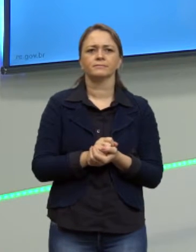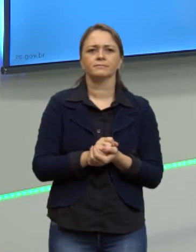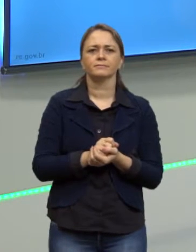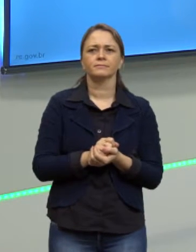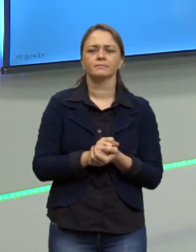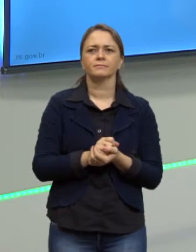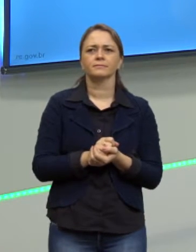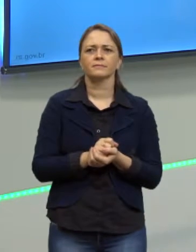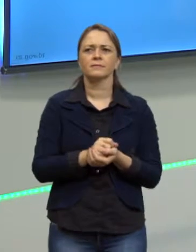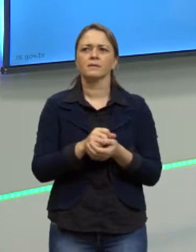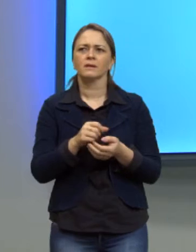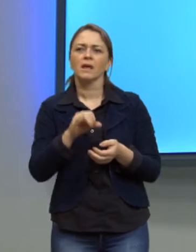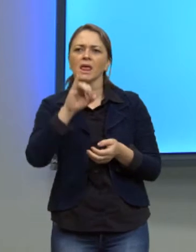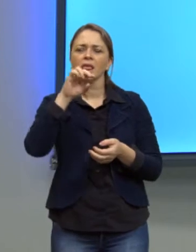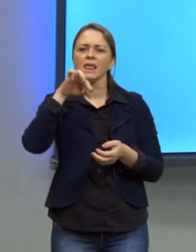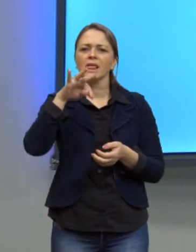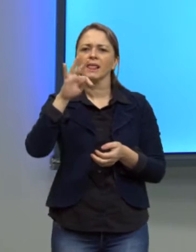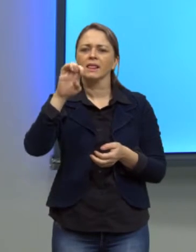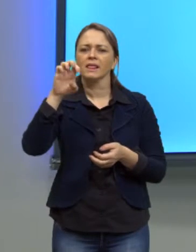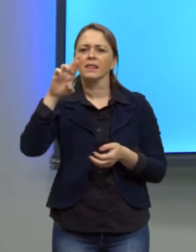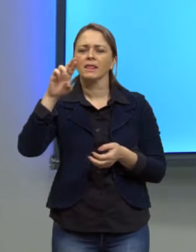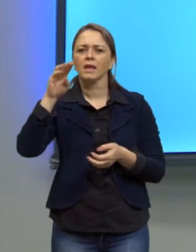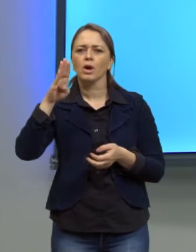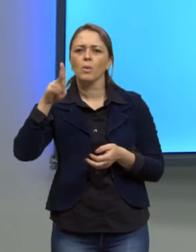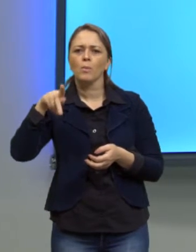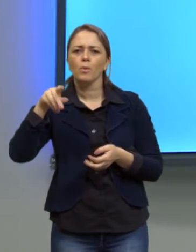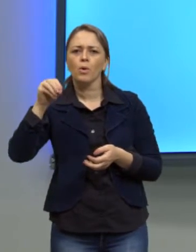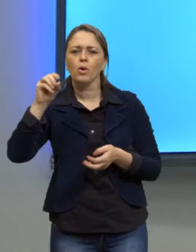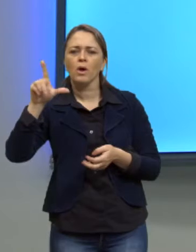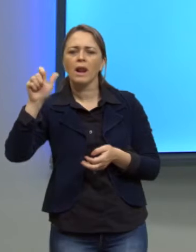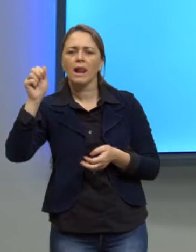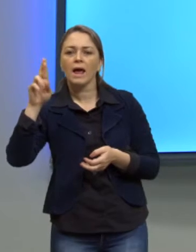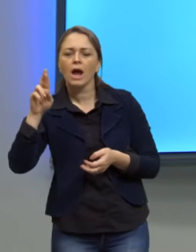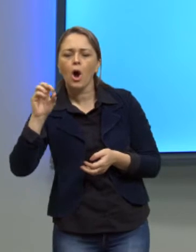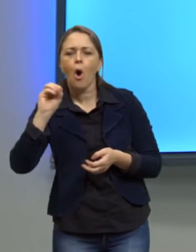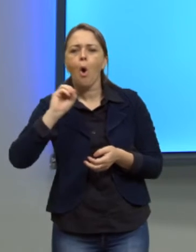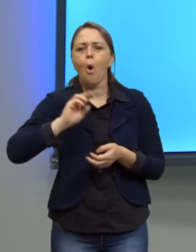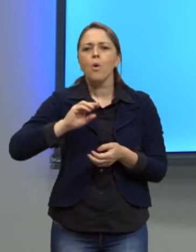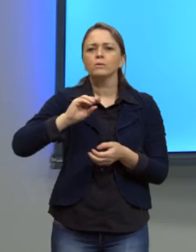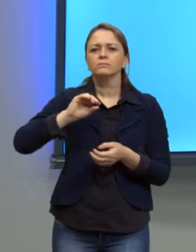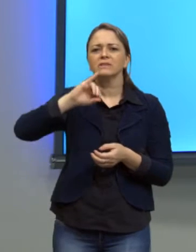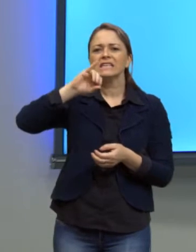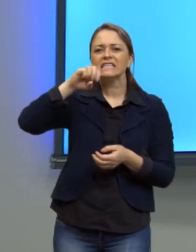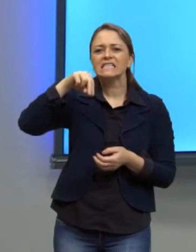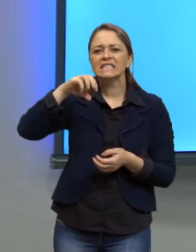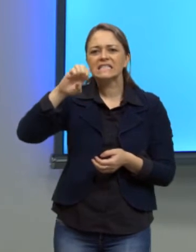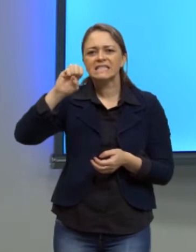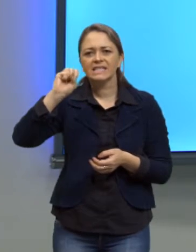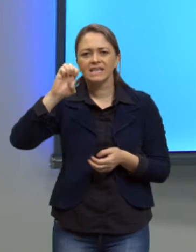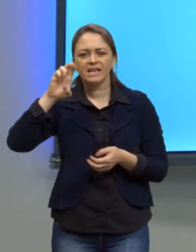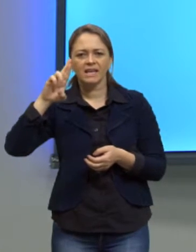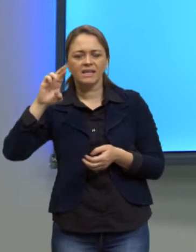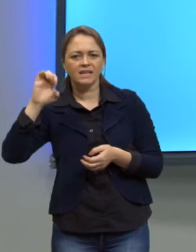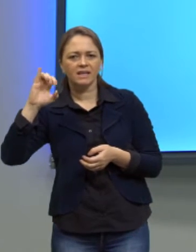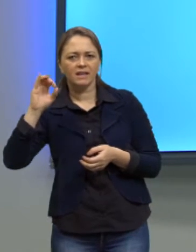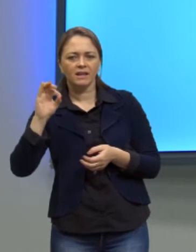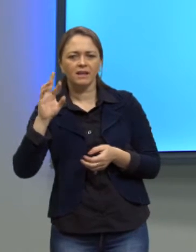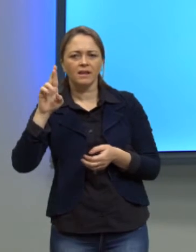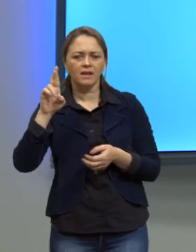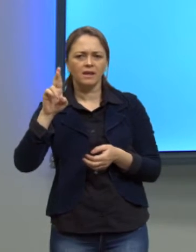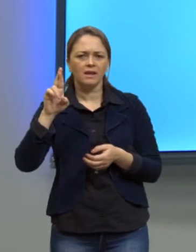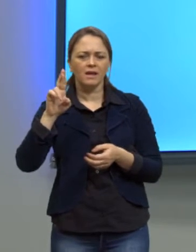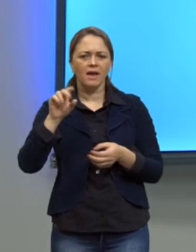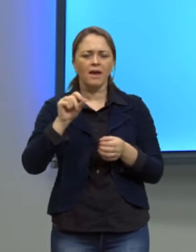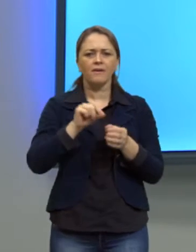interpolar ou inserir meios aritméticos significa estabelecer uma APA que possui determinado